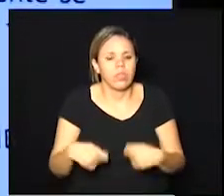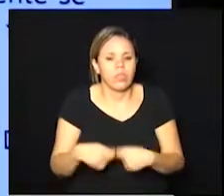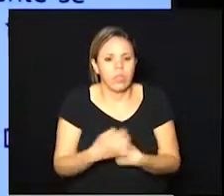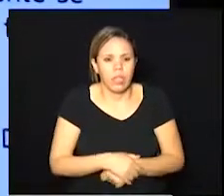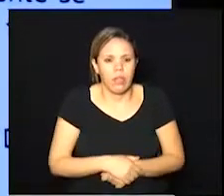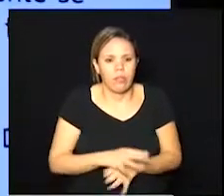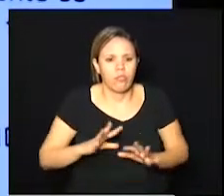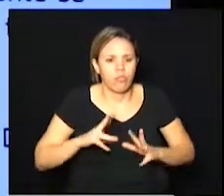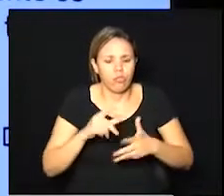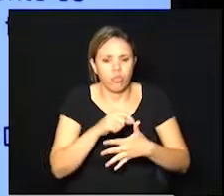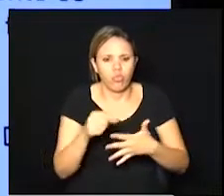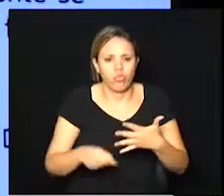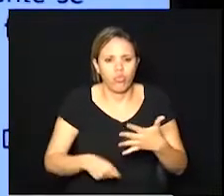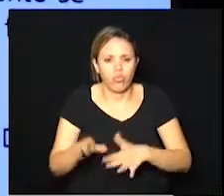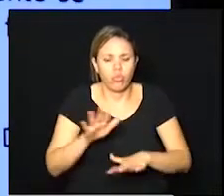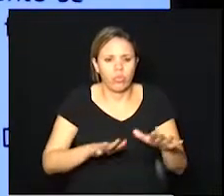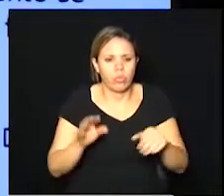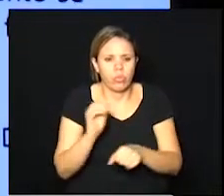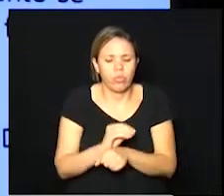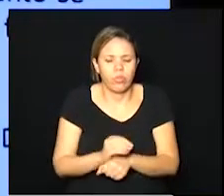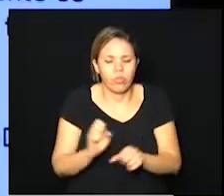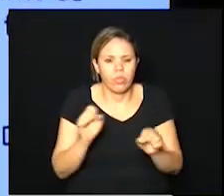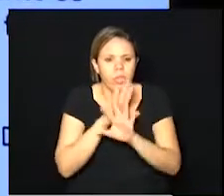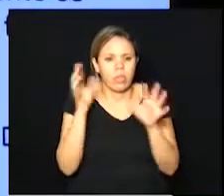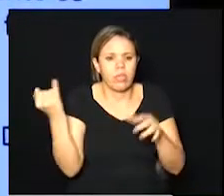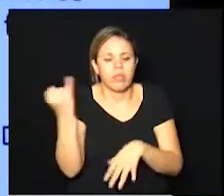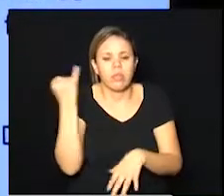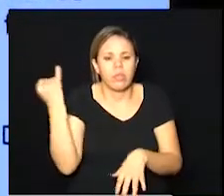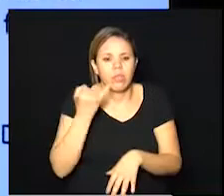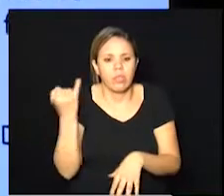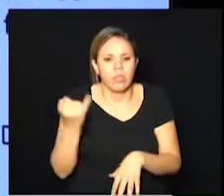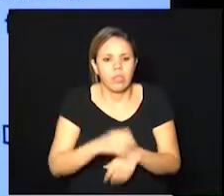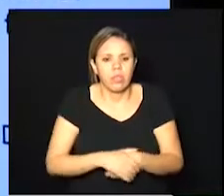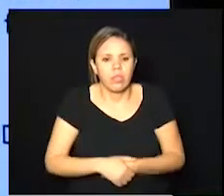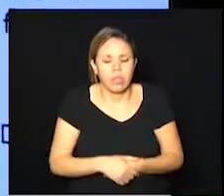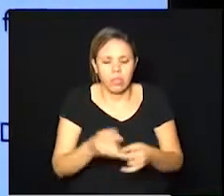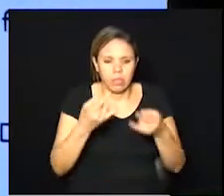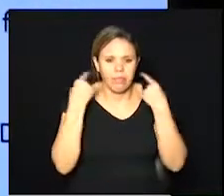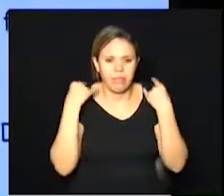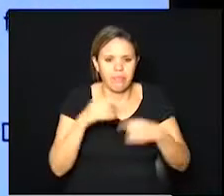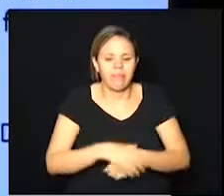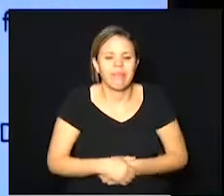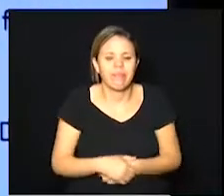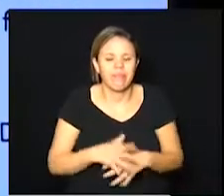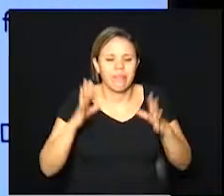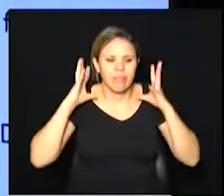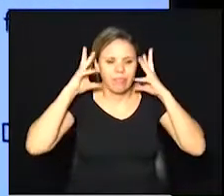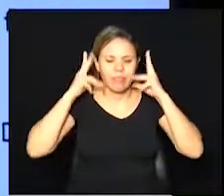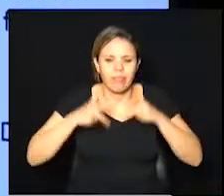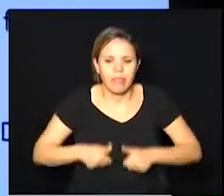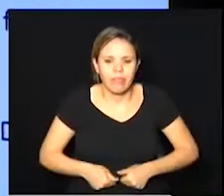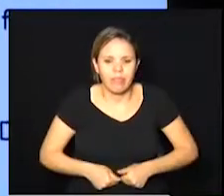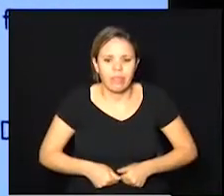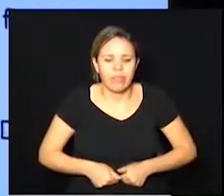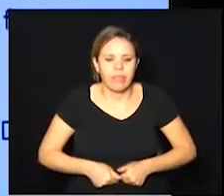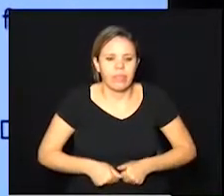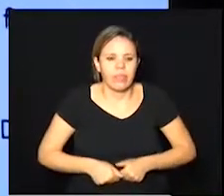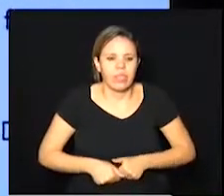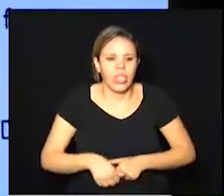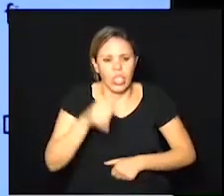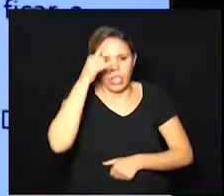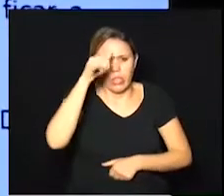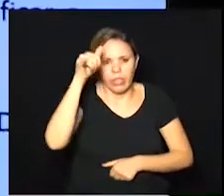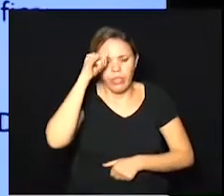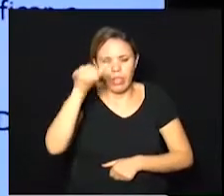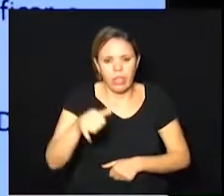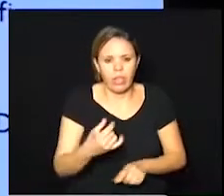com todos os cuidados fica claro a importância das máscaras da higiene pessoal e evitar ficar a menos